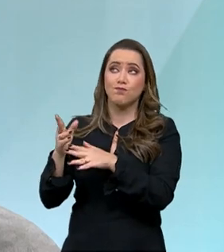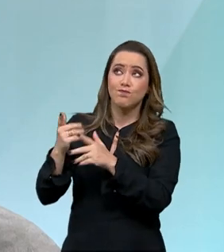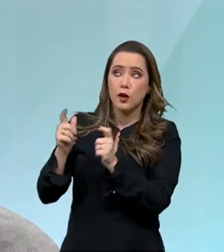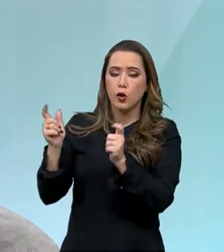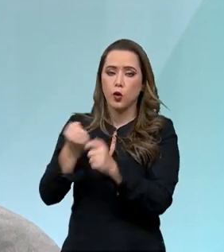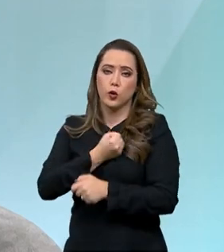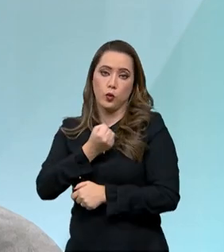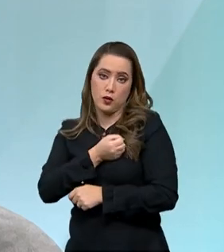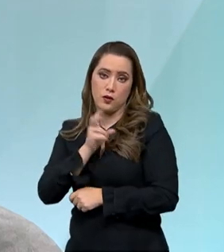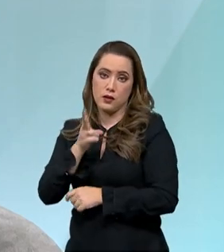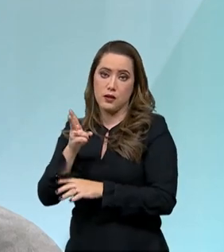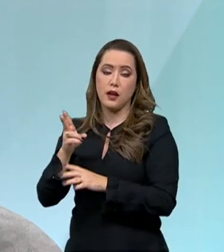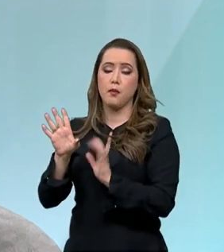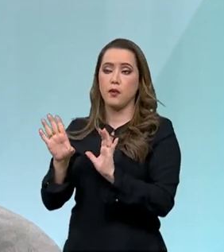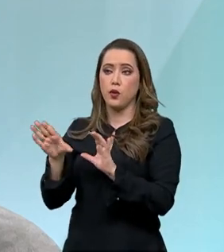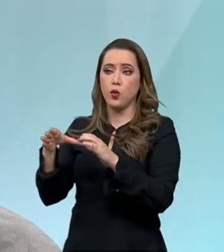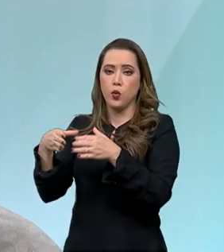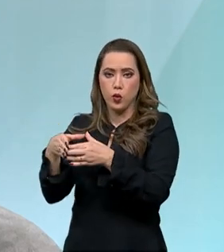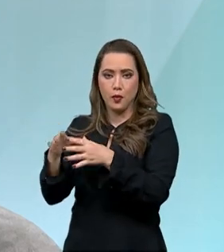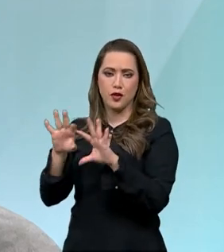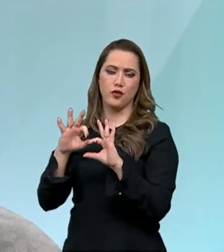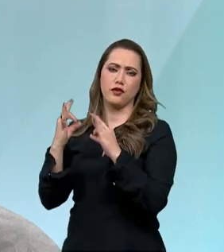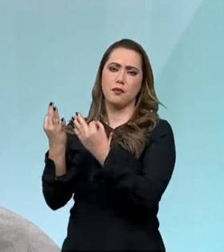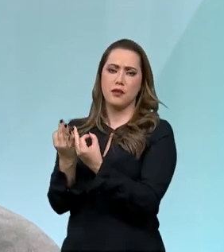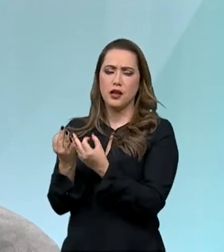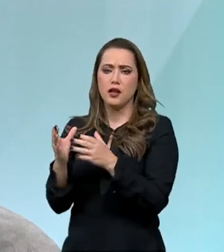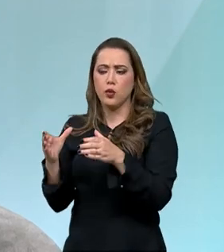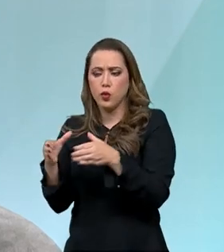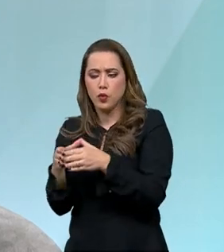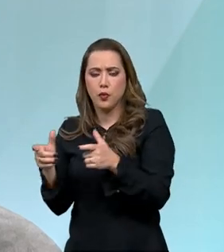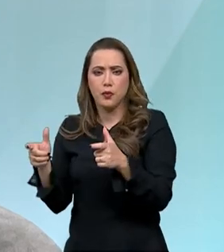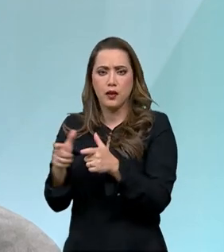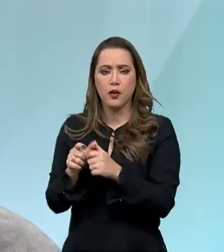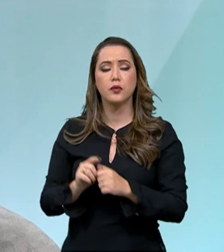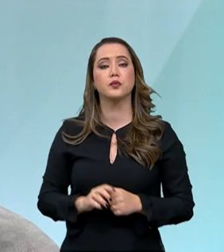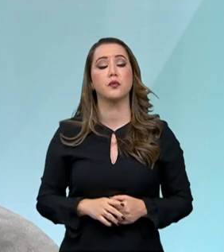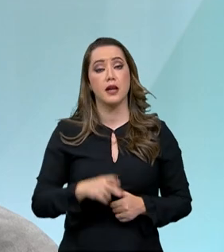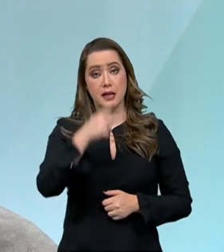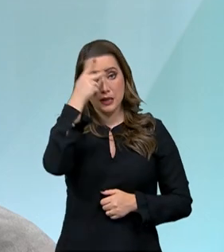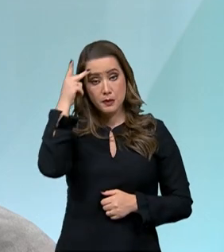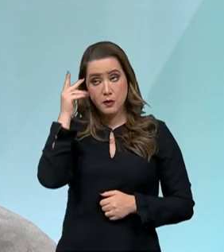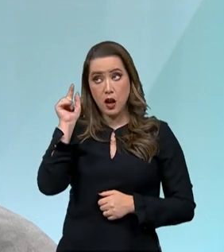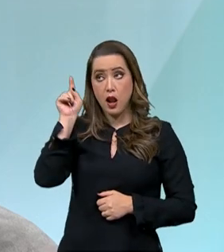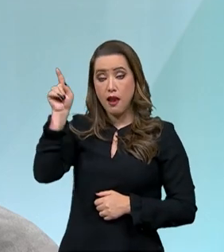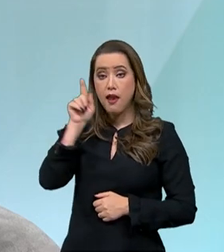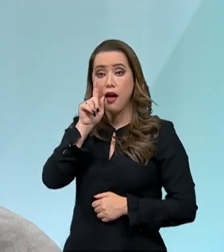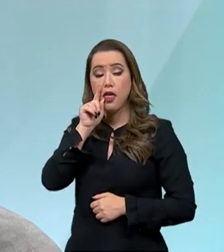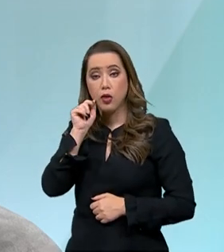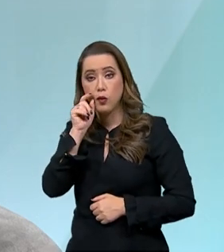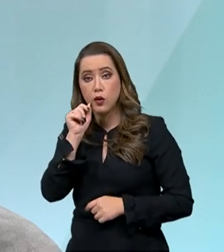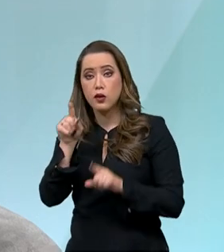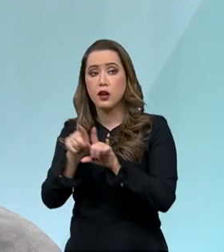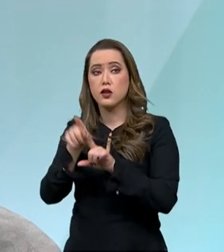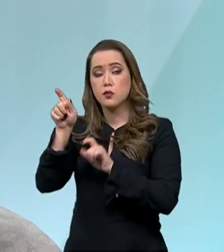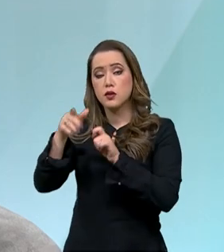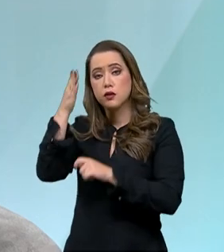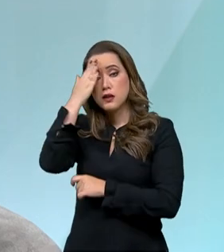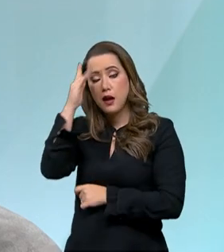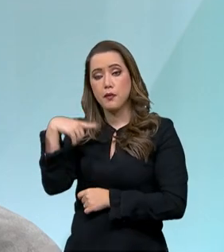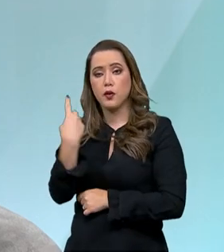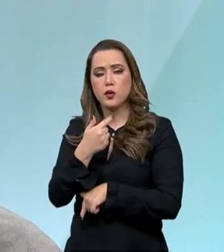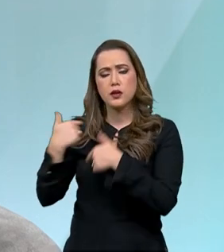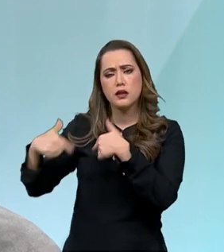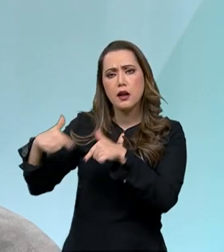Nordeste, em Sobral, quem está nos acompanhando aqui na TV Brasil e que está lá no Nordeste, sabe da nossa unidade que